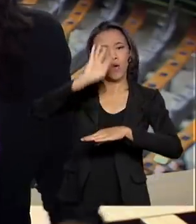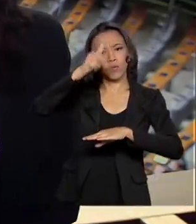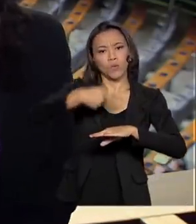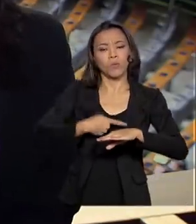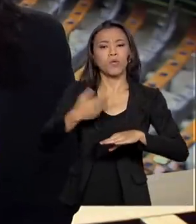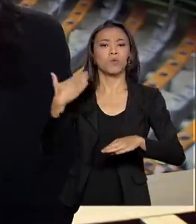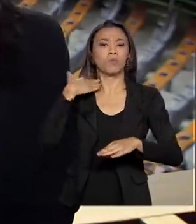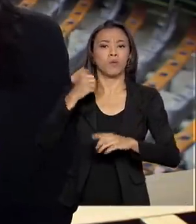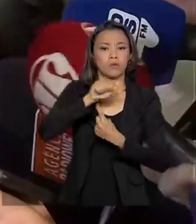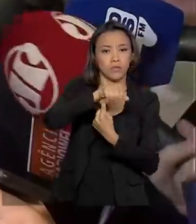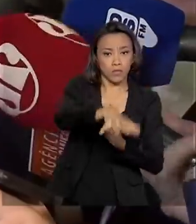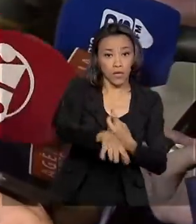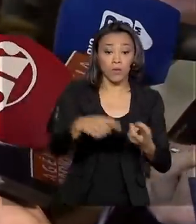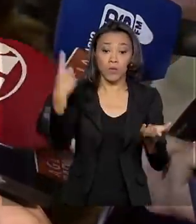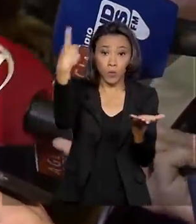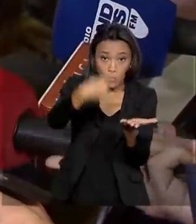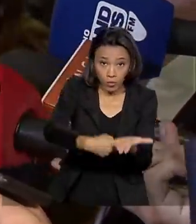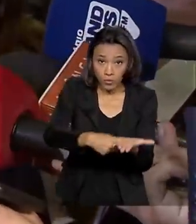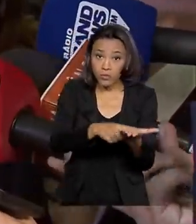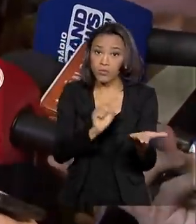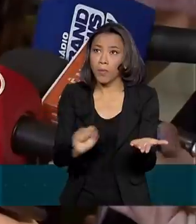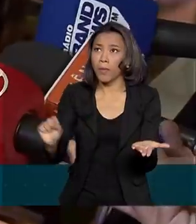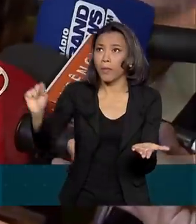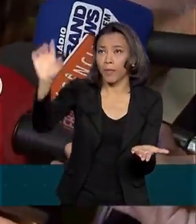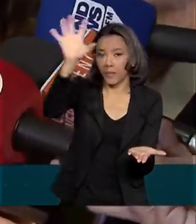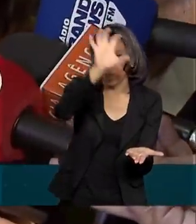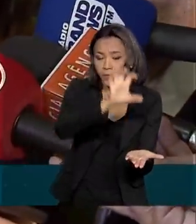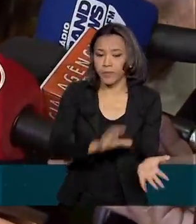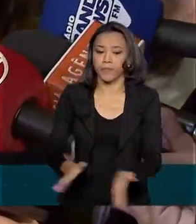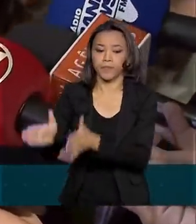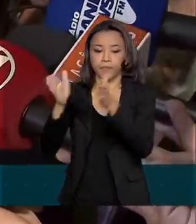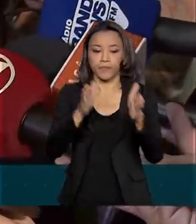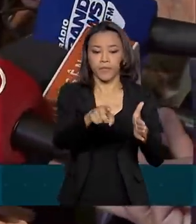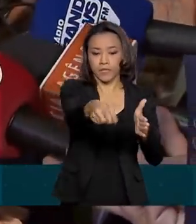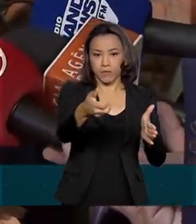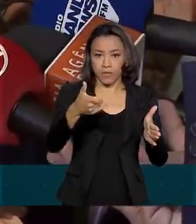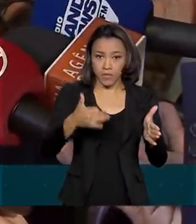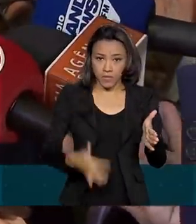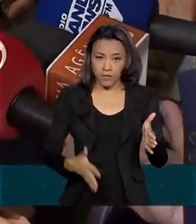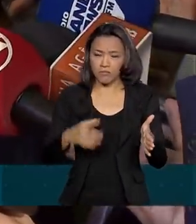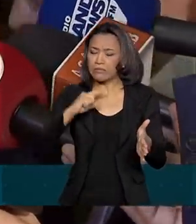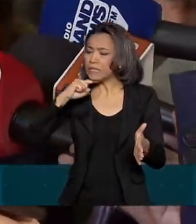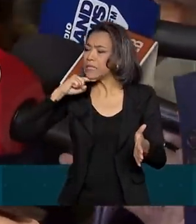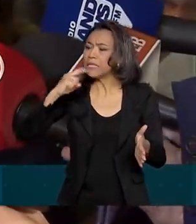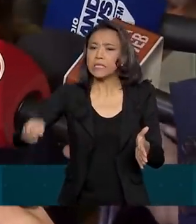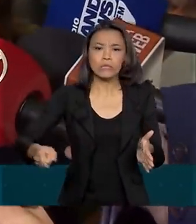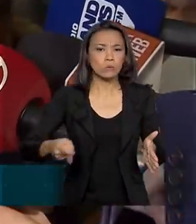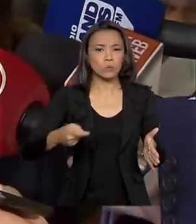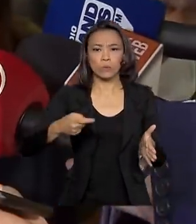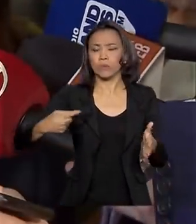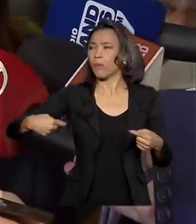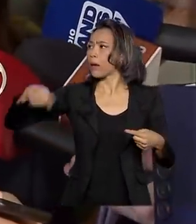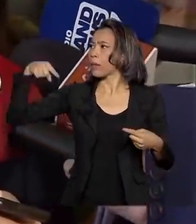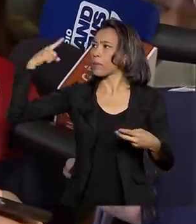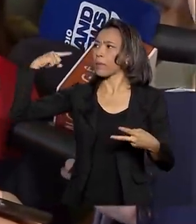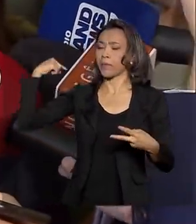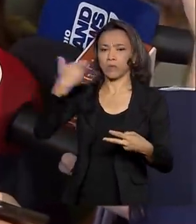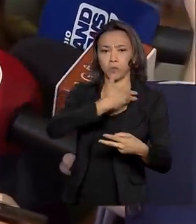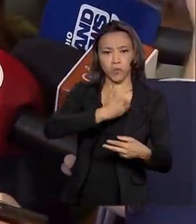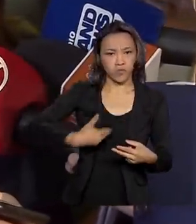o Pacto Federativo. As reformas continuarão. Nenhum governo, nenhum governo nas últimas décadas do Brasil